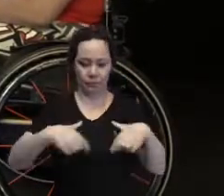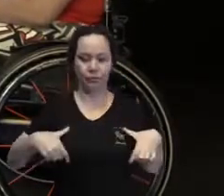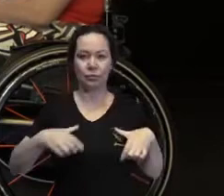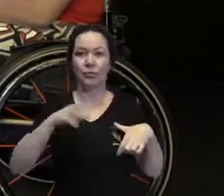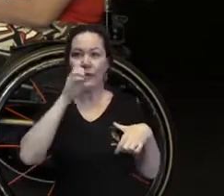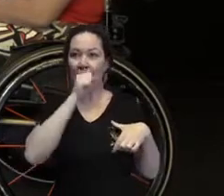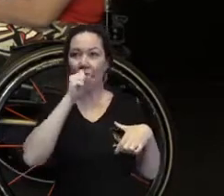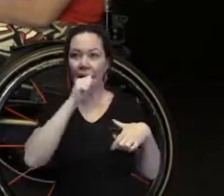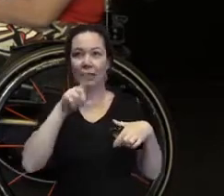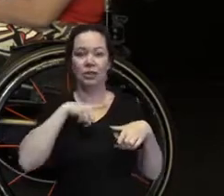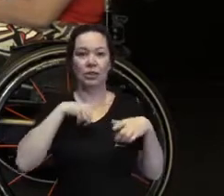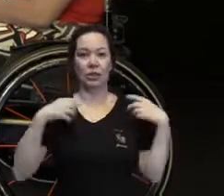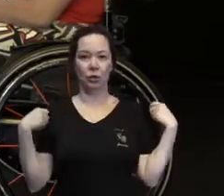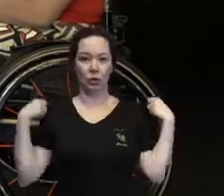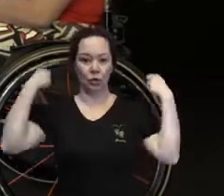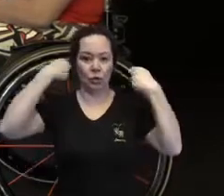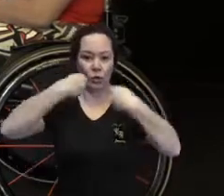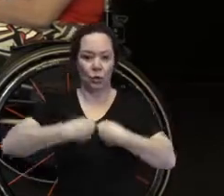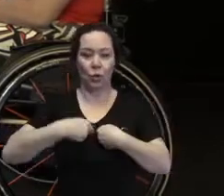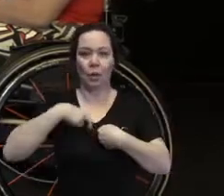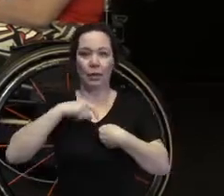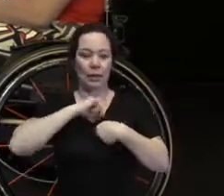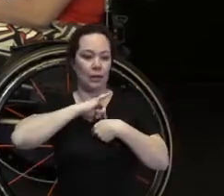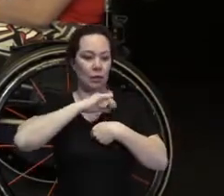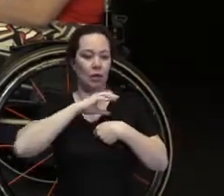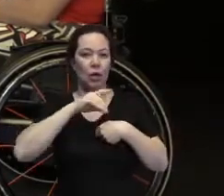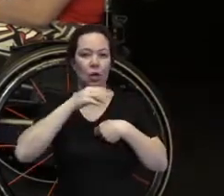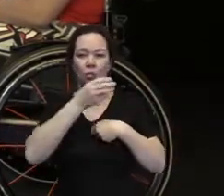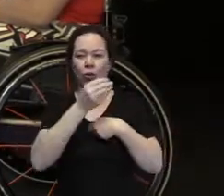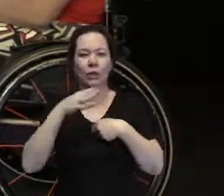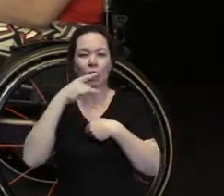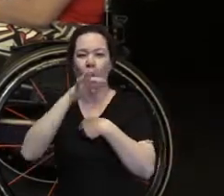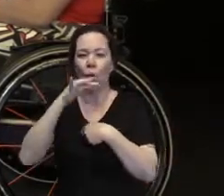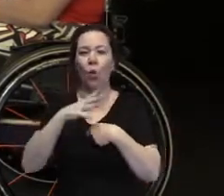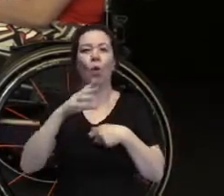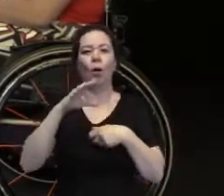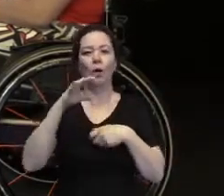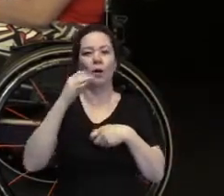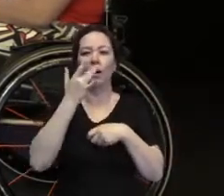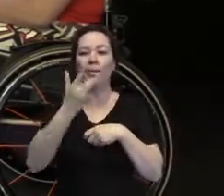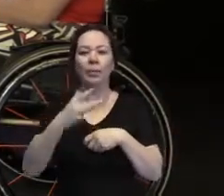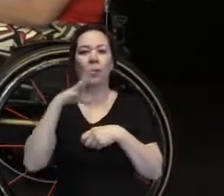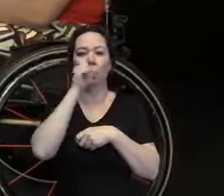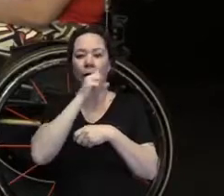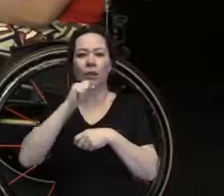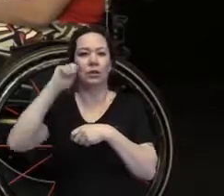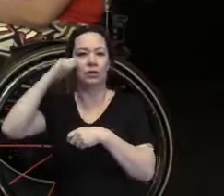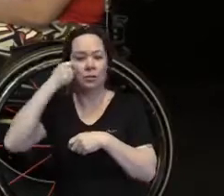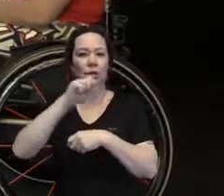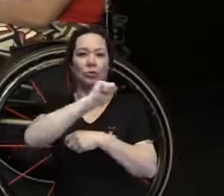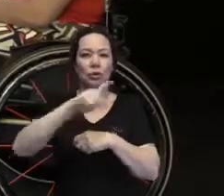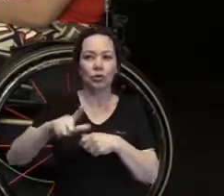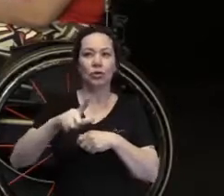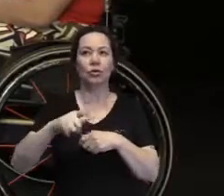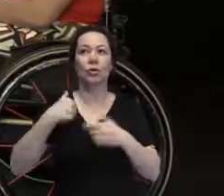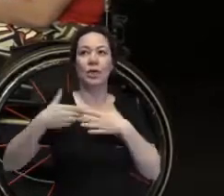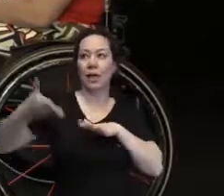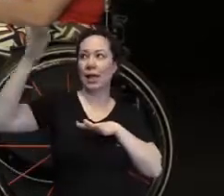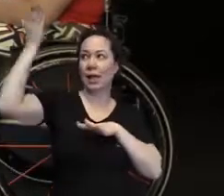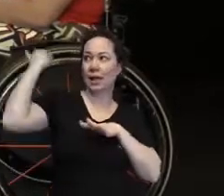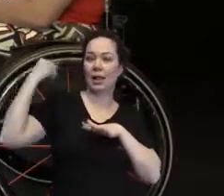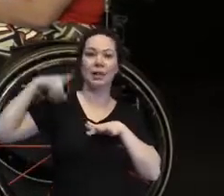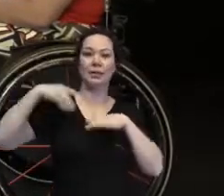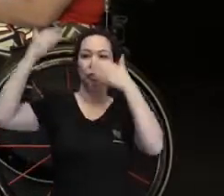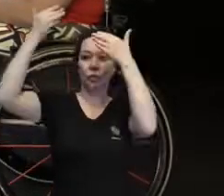com um kimono estampado, branco, laranja, preto e azul. E atrás de mim tem uma